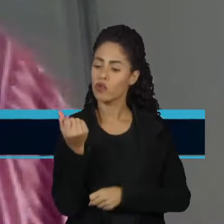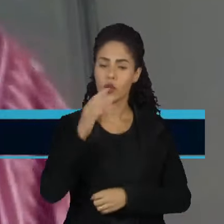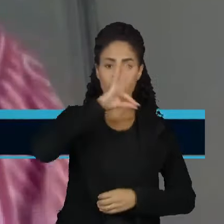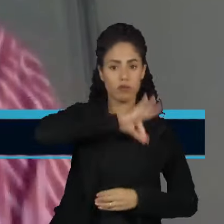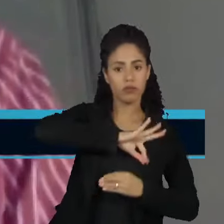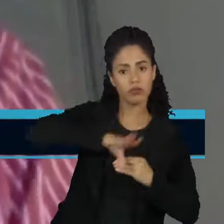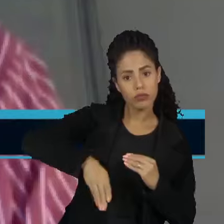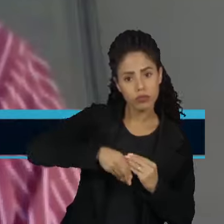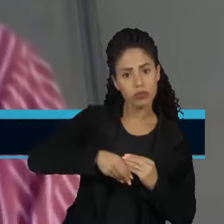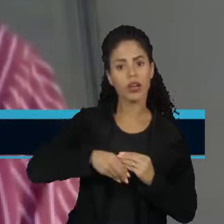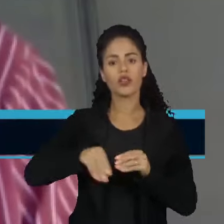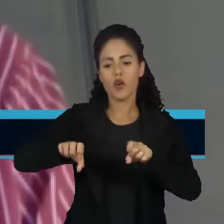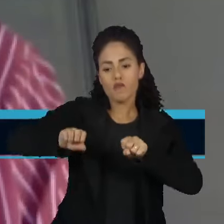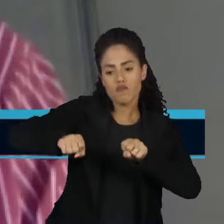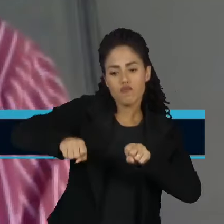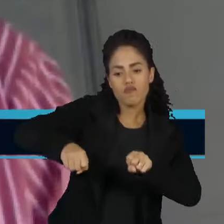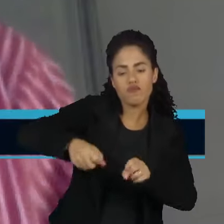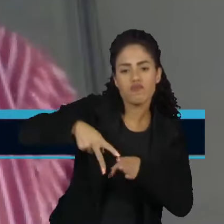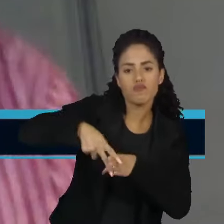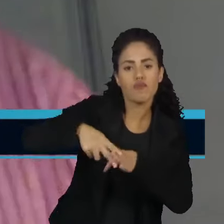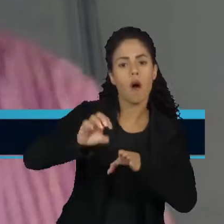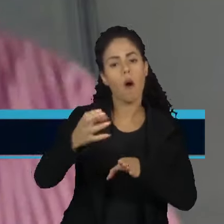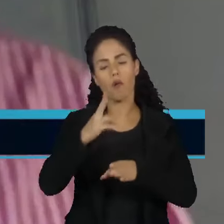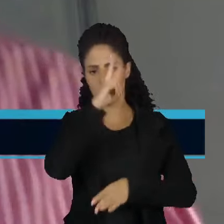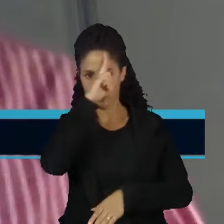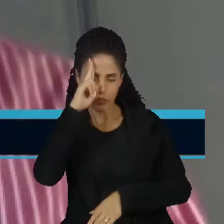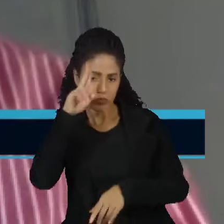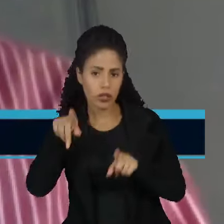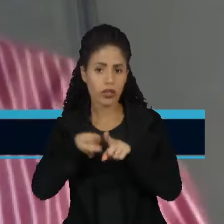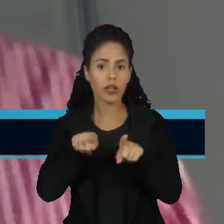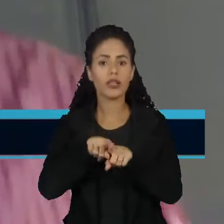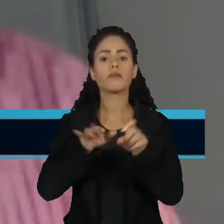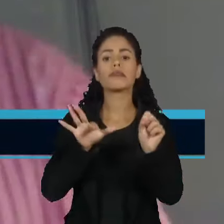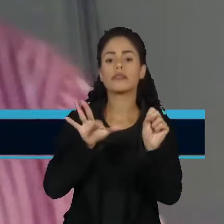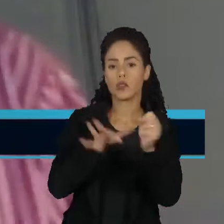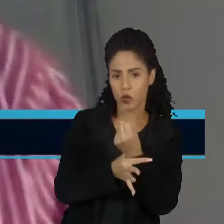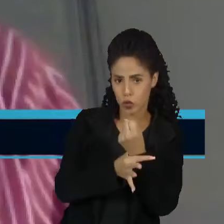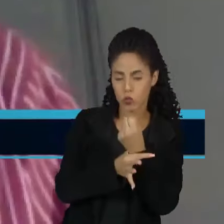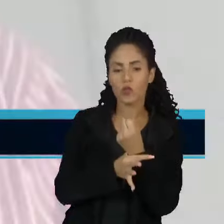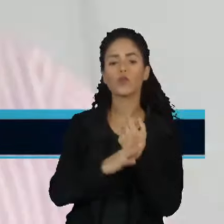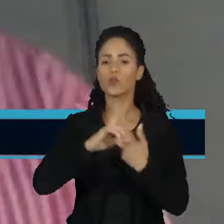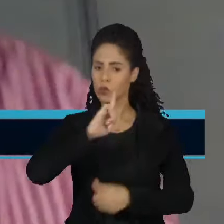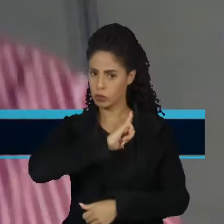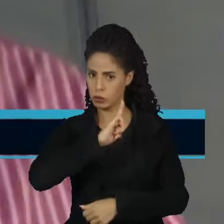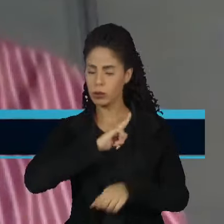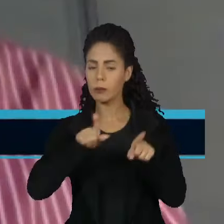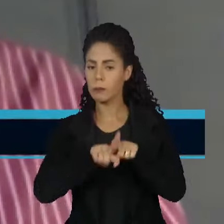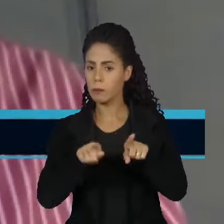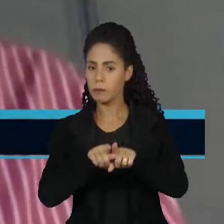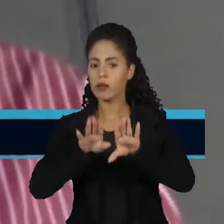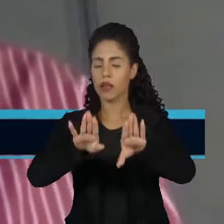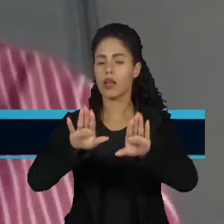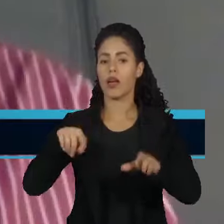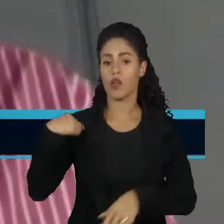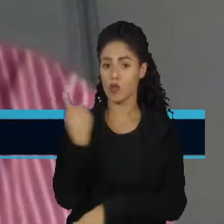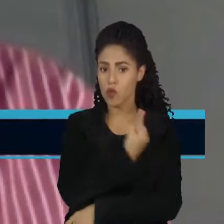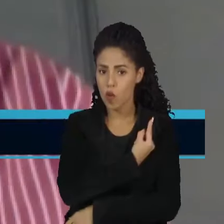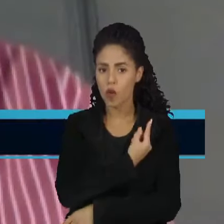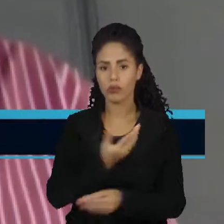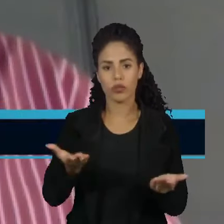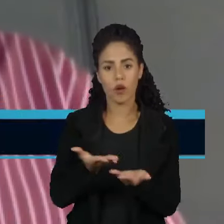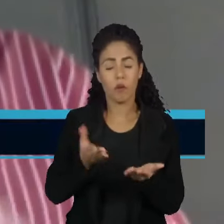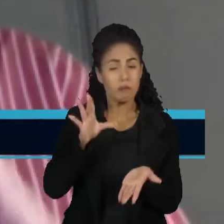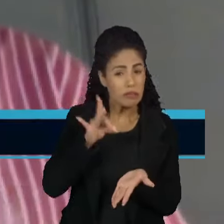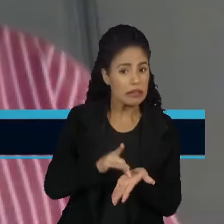tem um máximo de jornada, e ele tem seguro e seguridade. Nós ainda não conseguimos, na